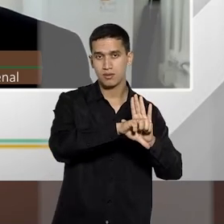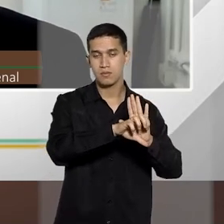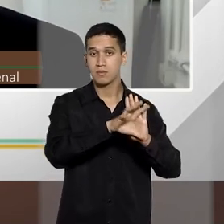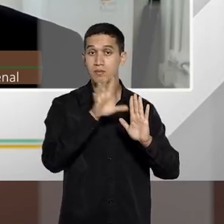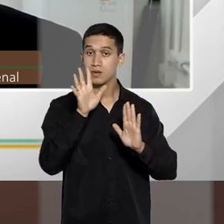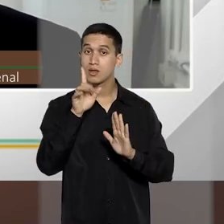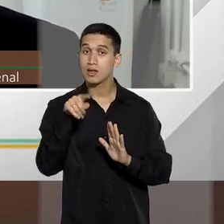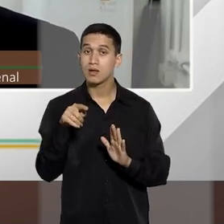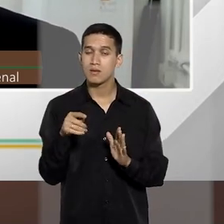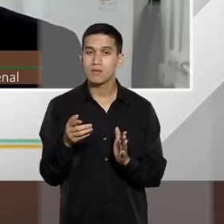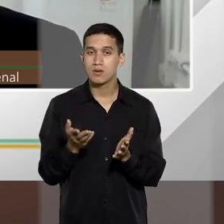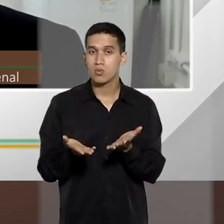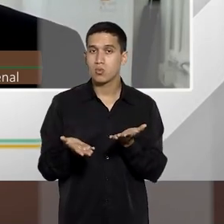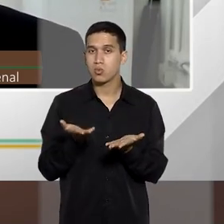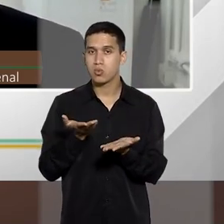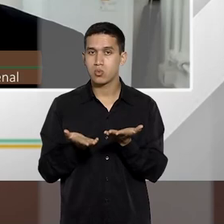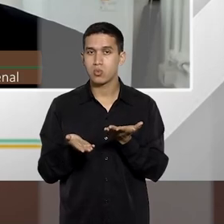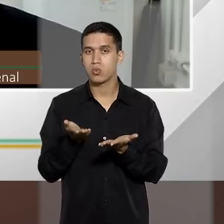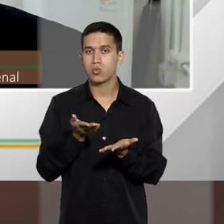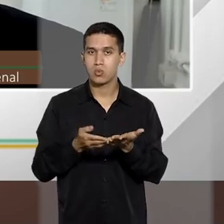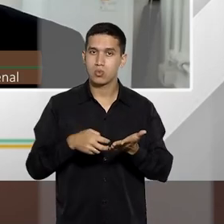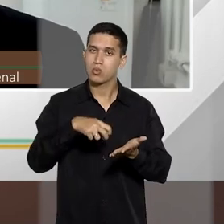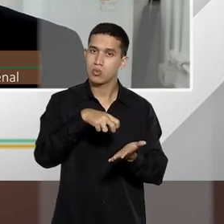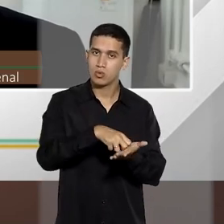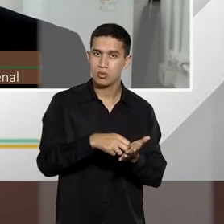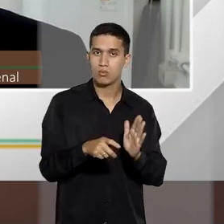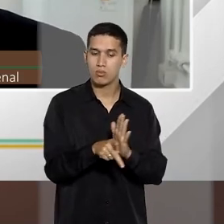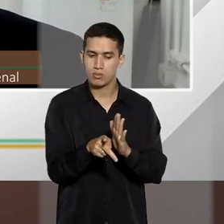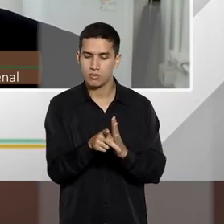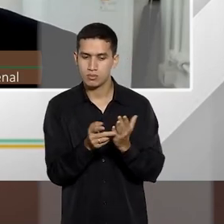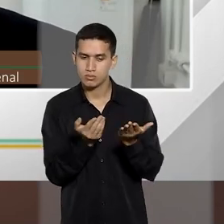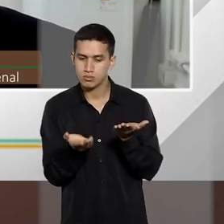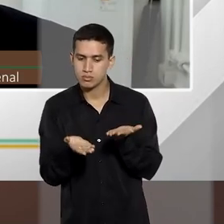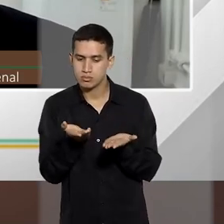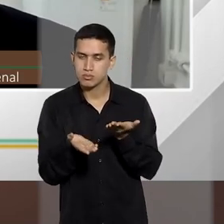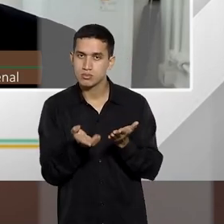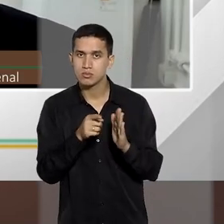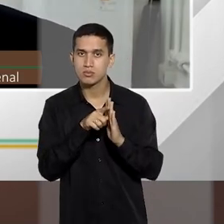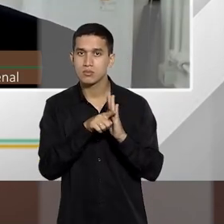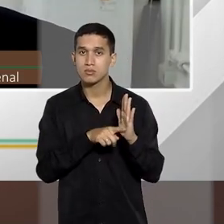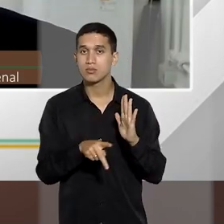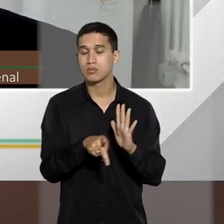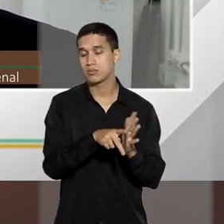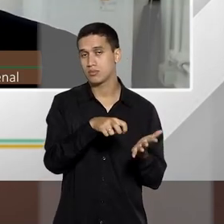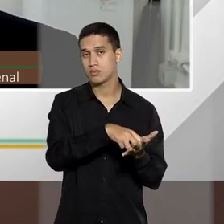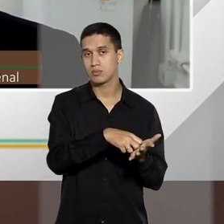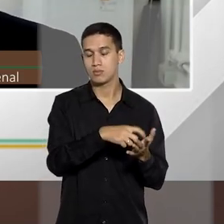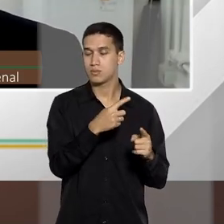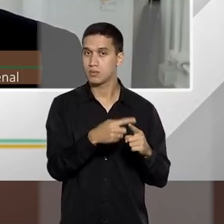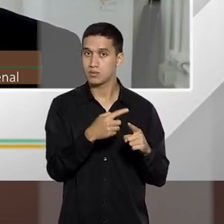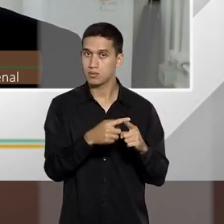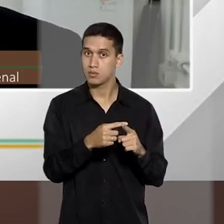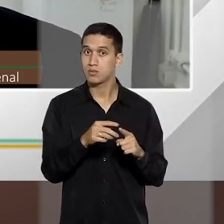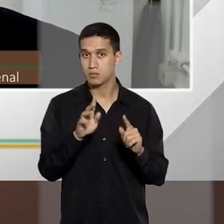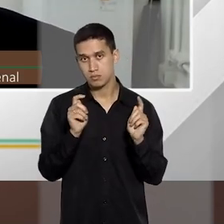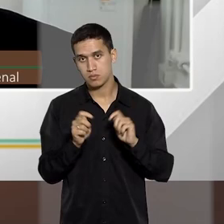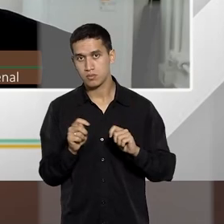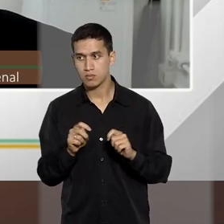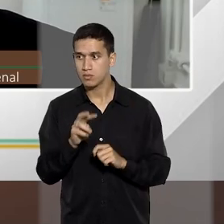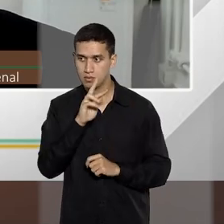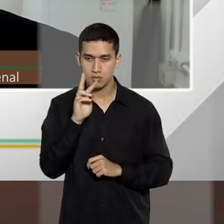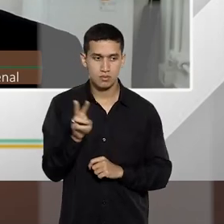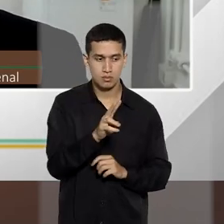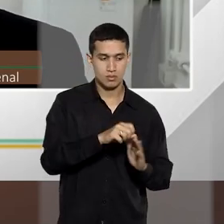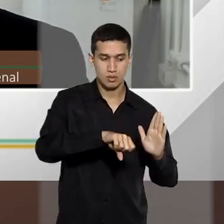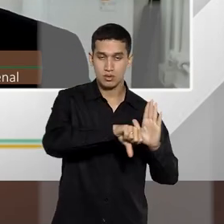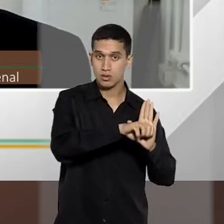para trazer um equilíbrio penal na dosimetria da pena, porque você poderia, através da prática do crime, reiterado, que é o